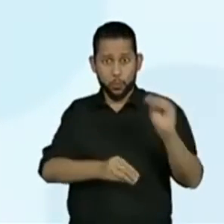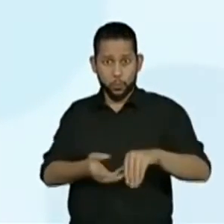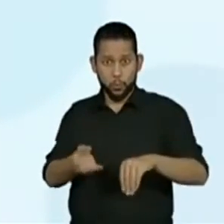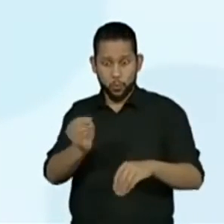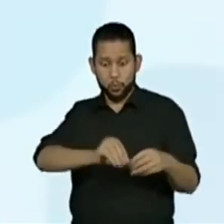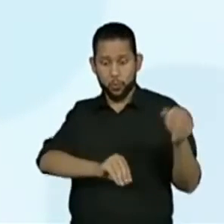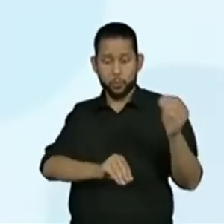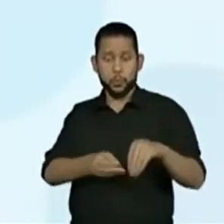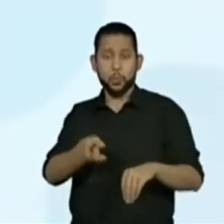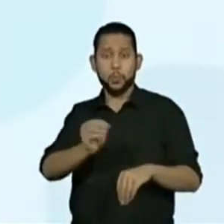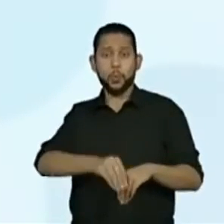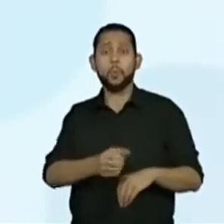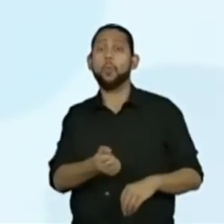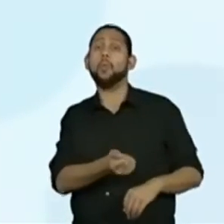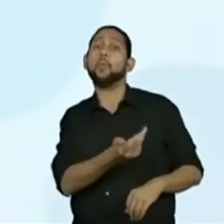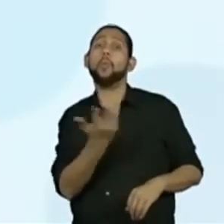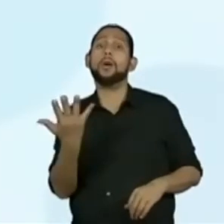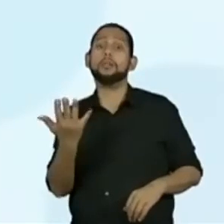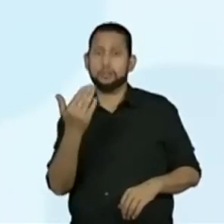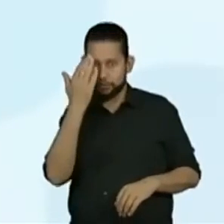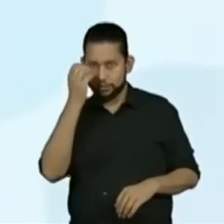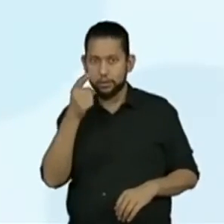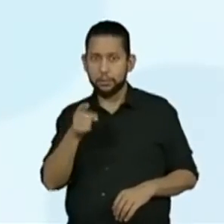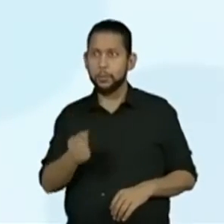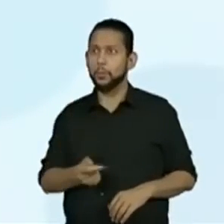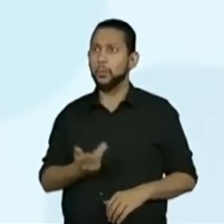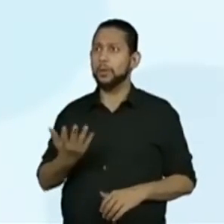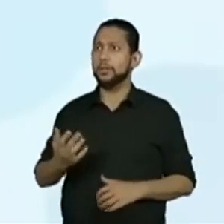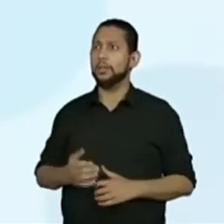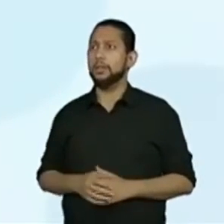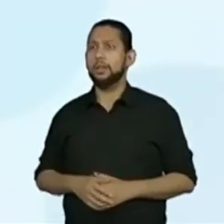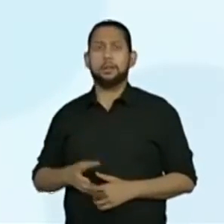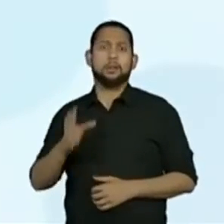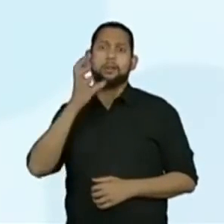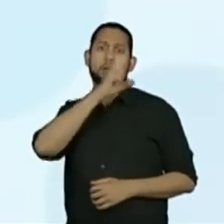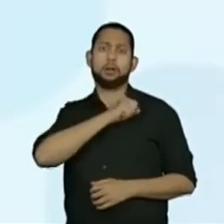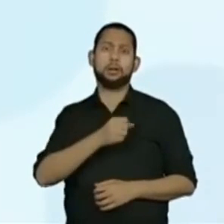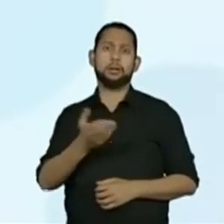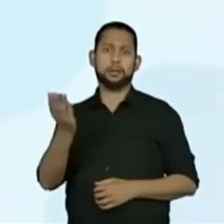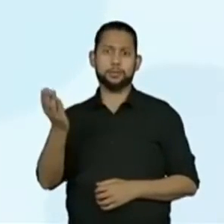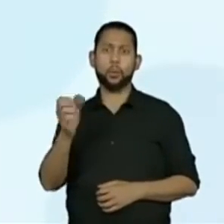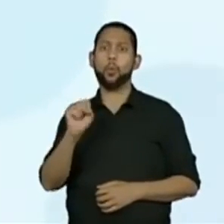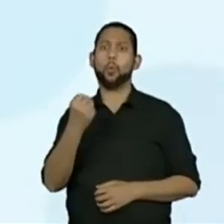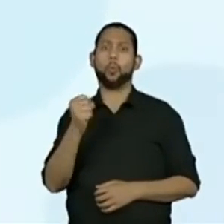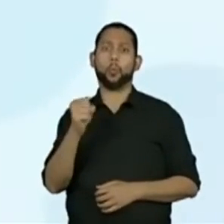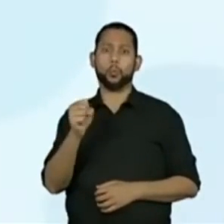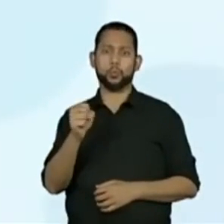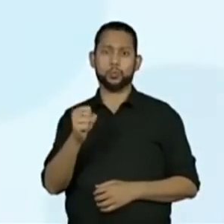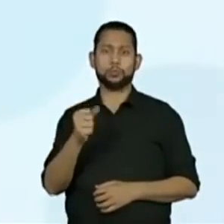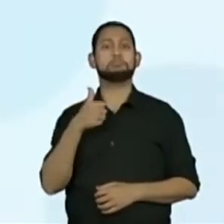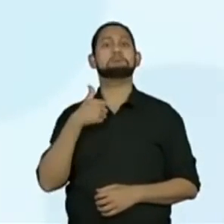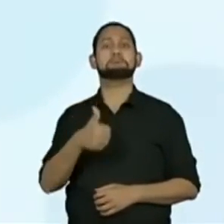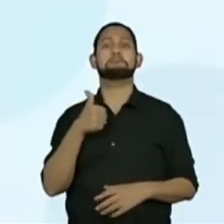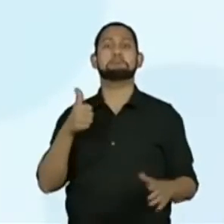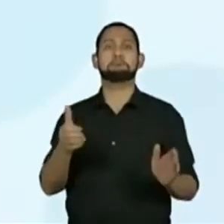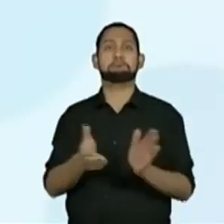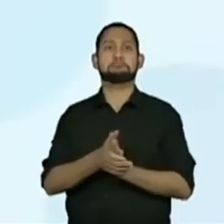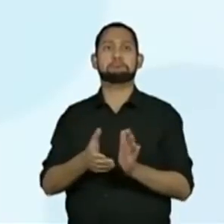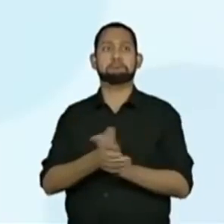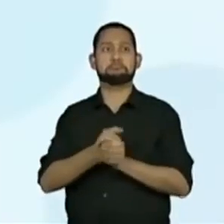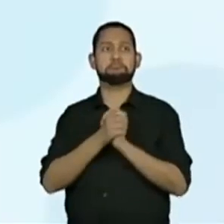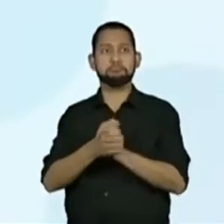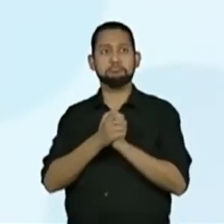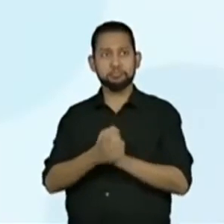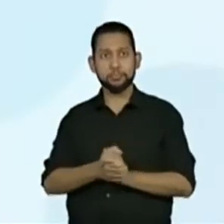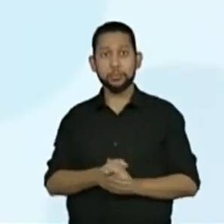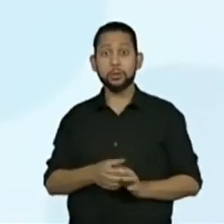enquanto eu colocava aqui na caixinha? Quantas imagens? Ó, Prô Bruna, super rápido, hein, Prô? Oito imagens. Muito bem. Então, no total nós